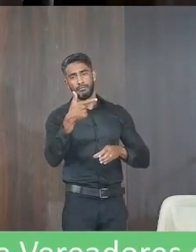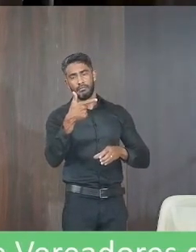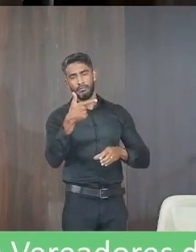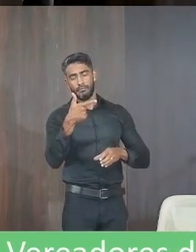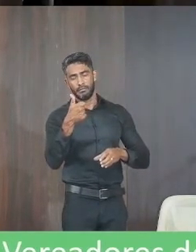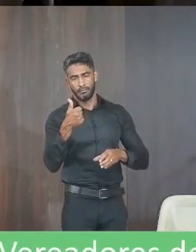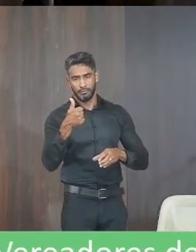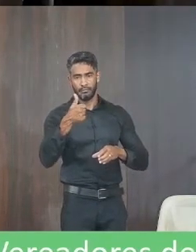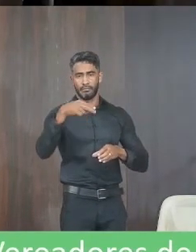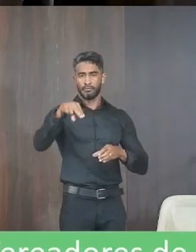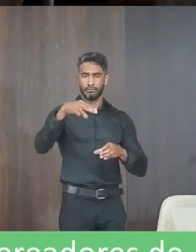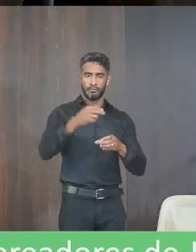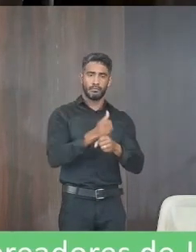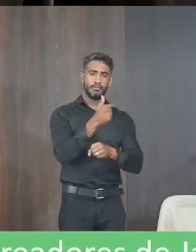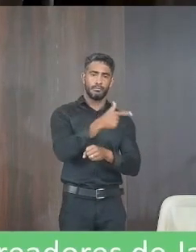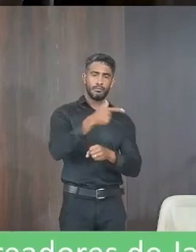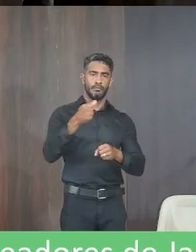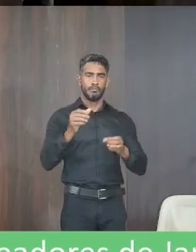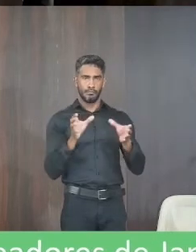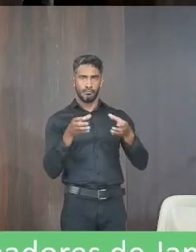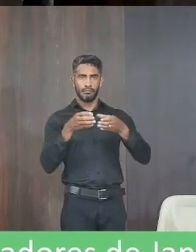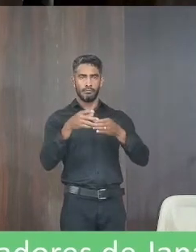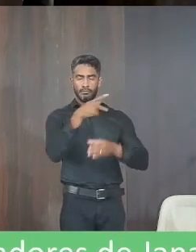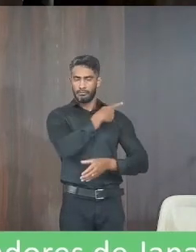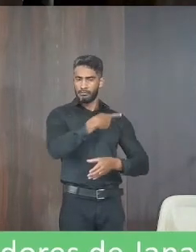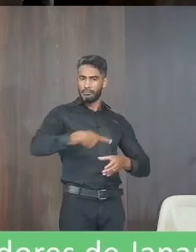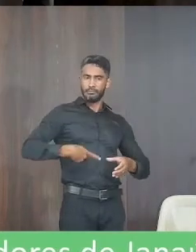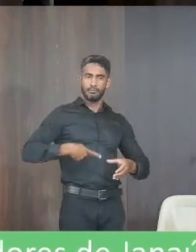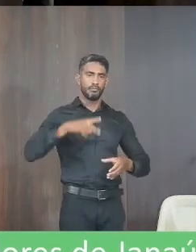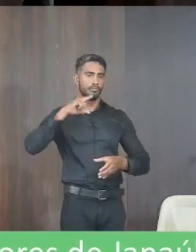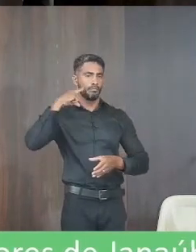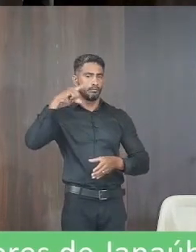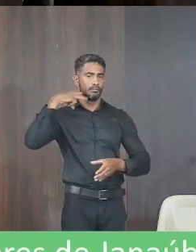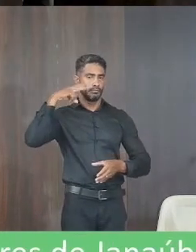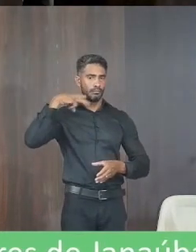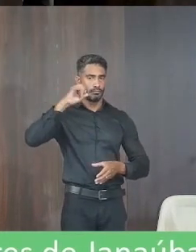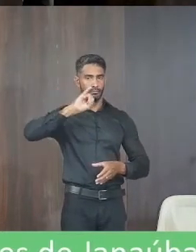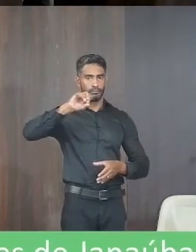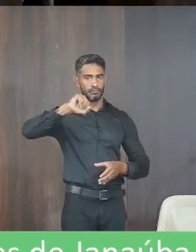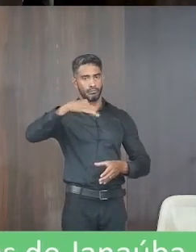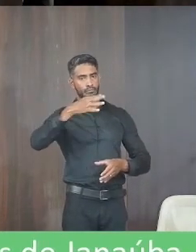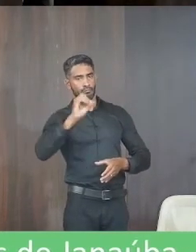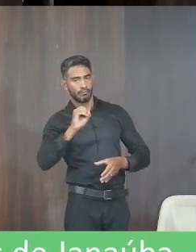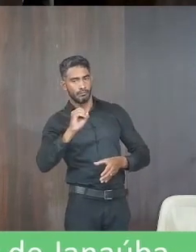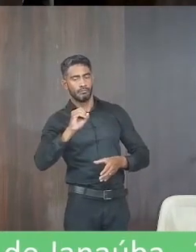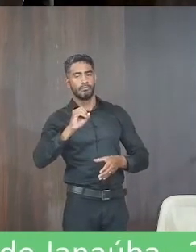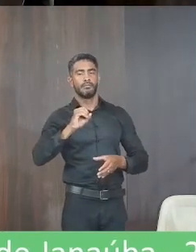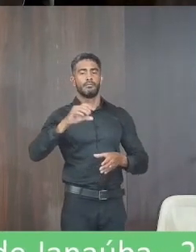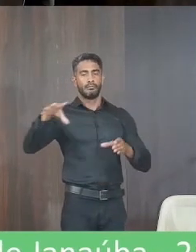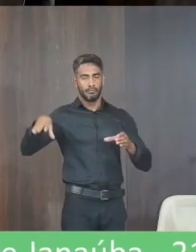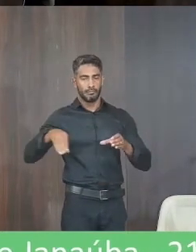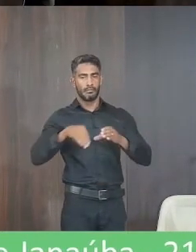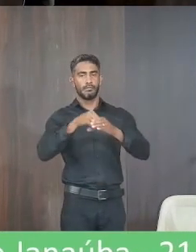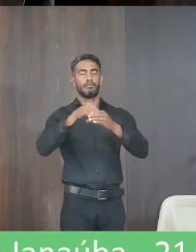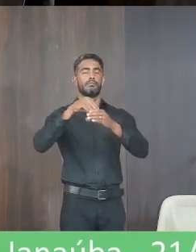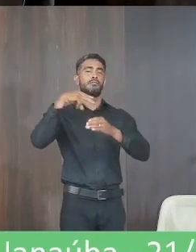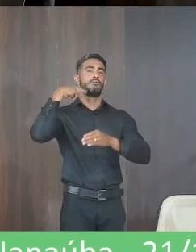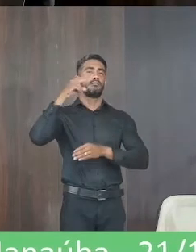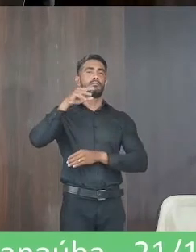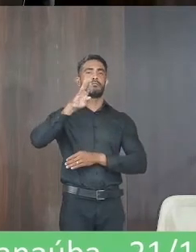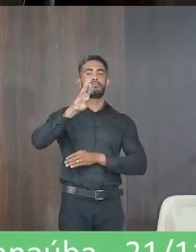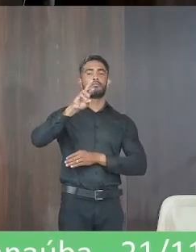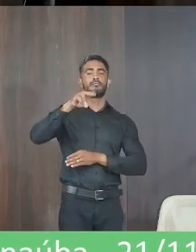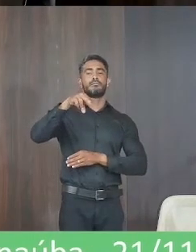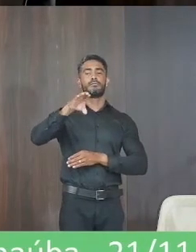presidente da comissão é o vereador João Pereira da Silva relator o vereador Adauri Soares Cordeiro membro o vereador Bruno Henrique